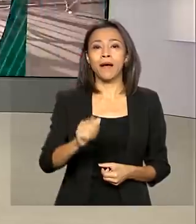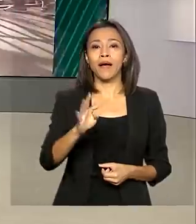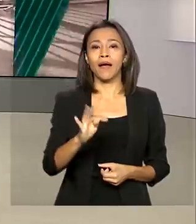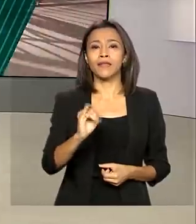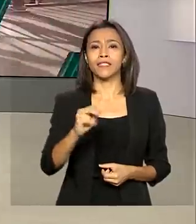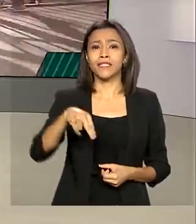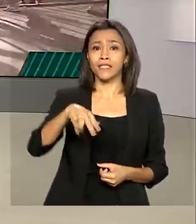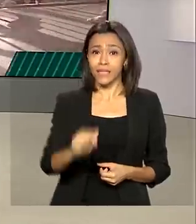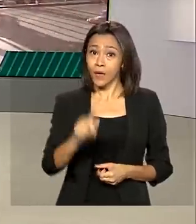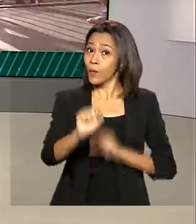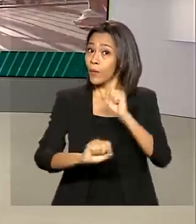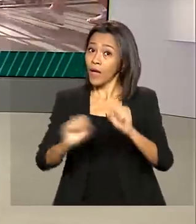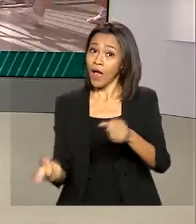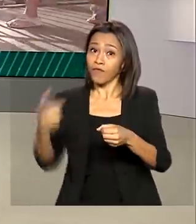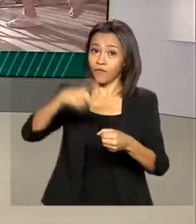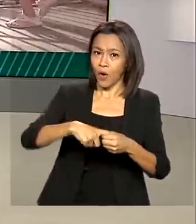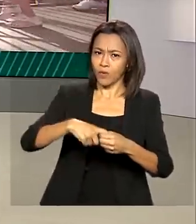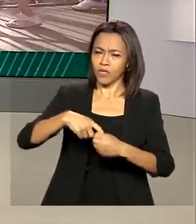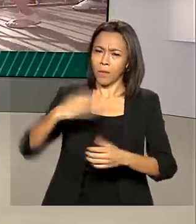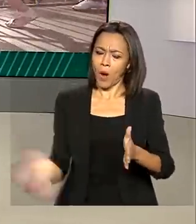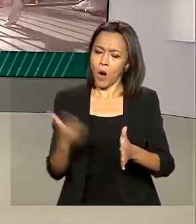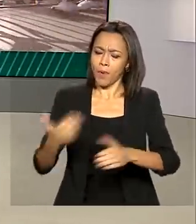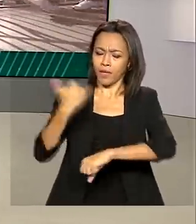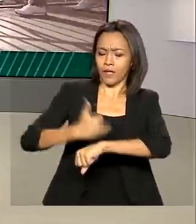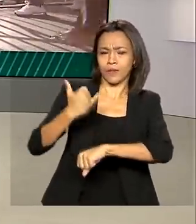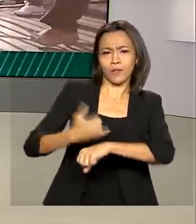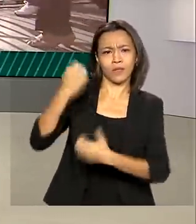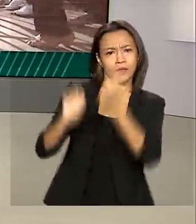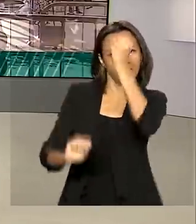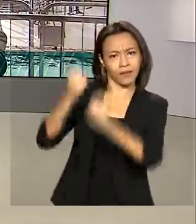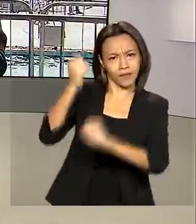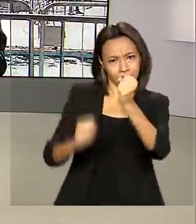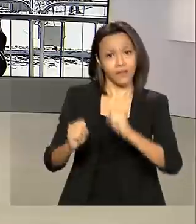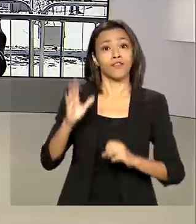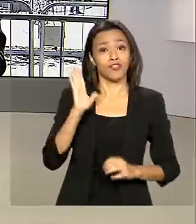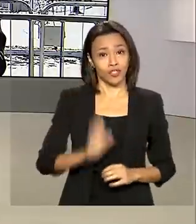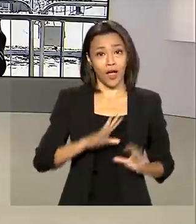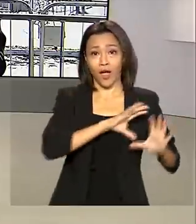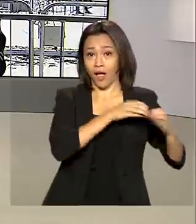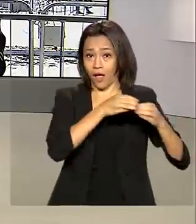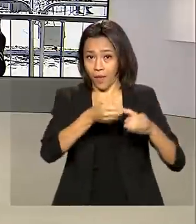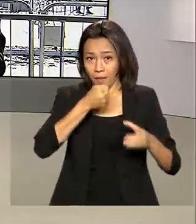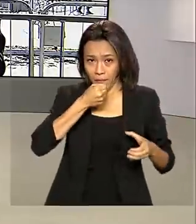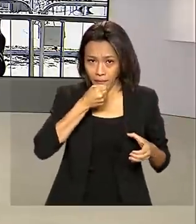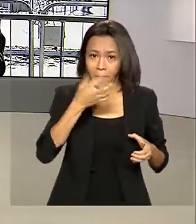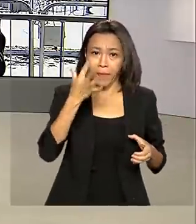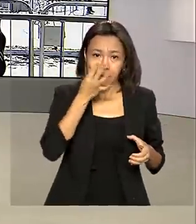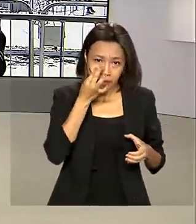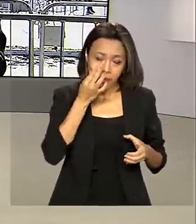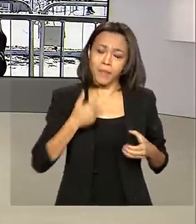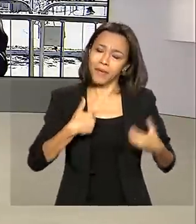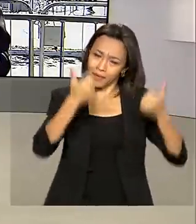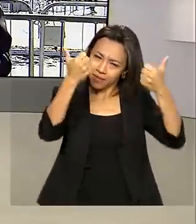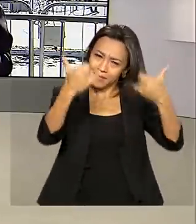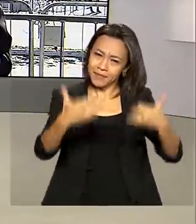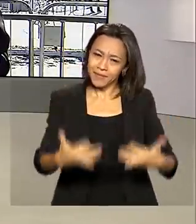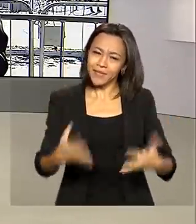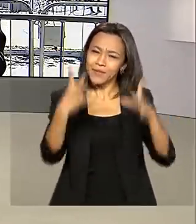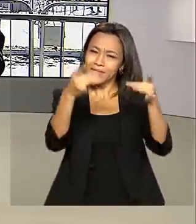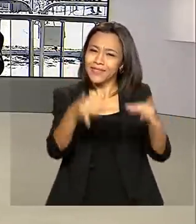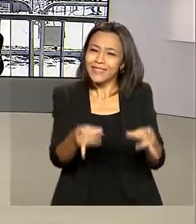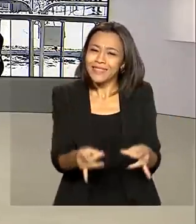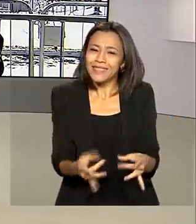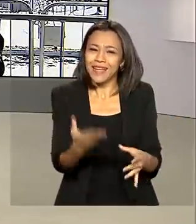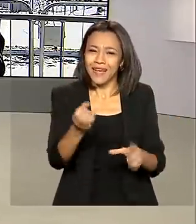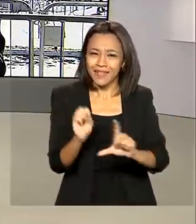produção da Uzi Minas. A nossa equipe já está por lá. Maurício de Almeida traz agora os detalhes ao vivo para a gente. Maurício, bom